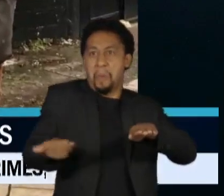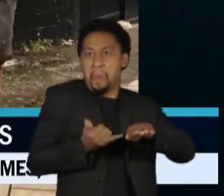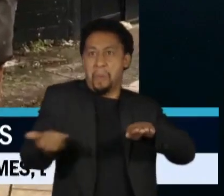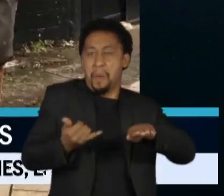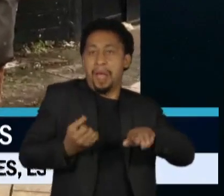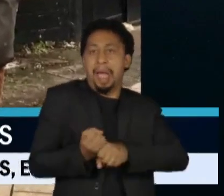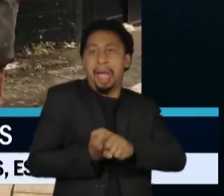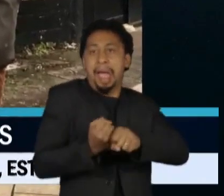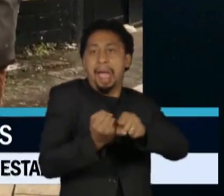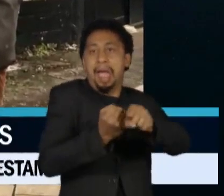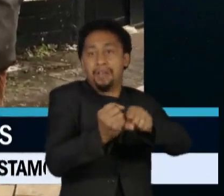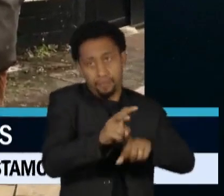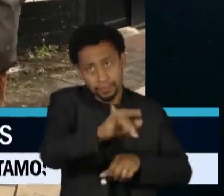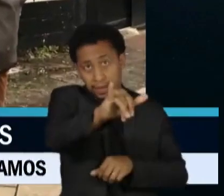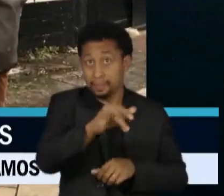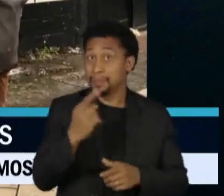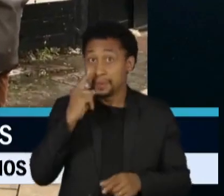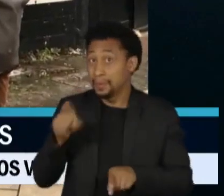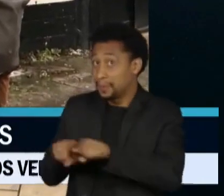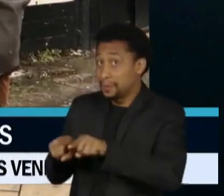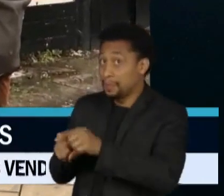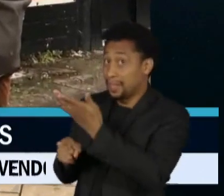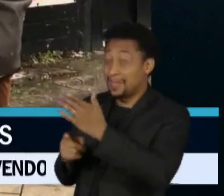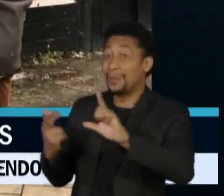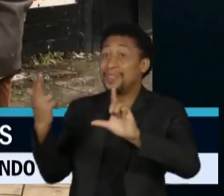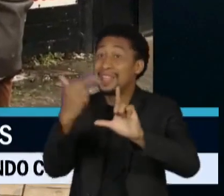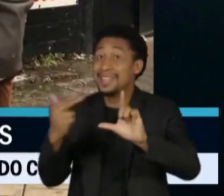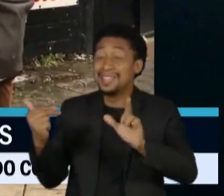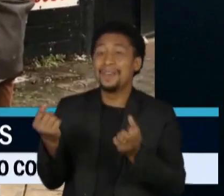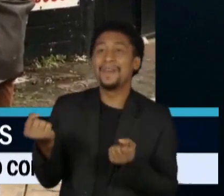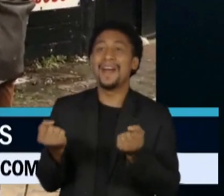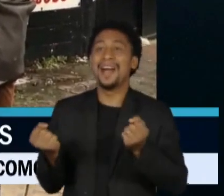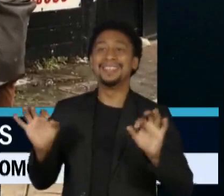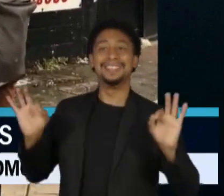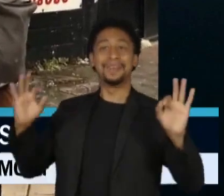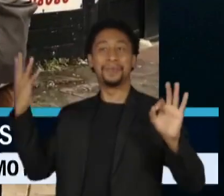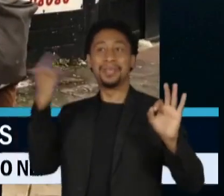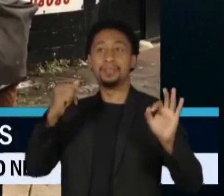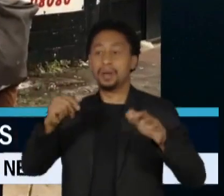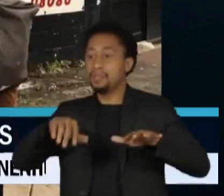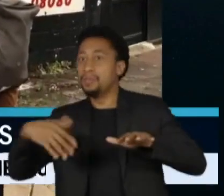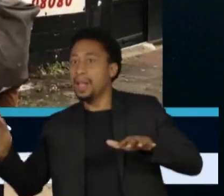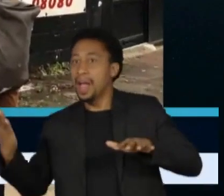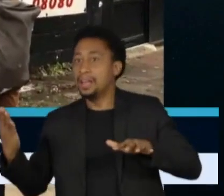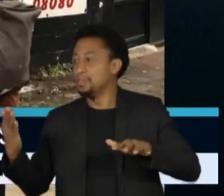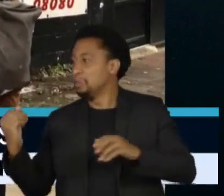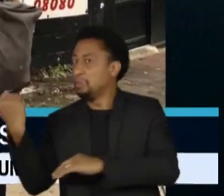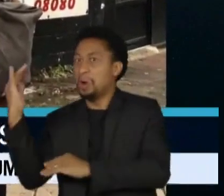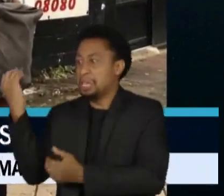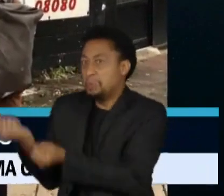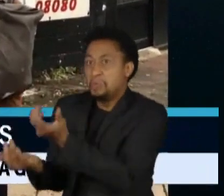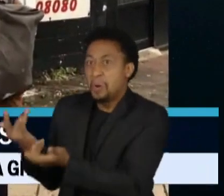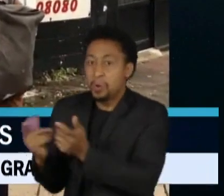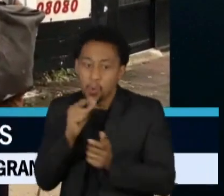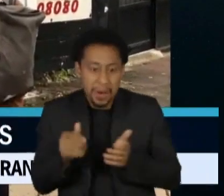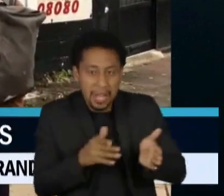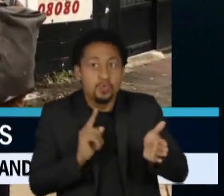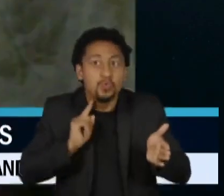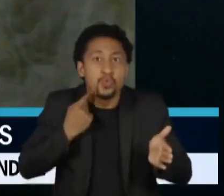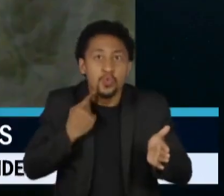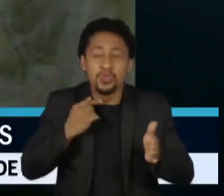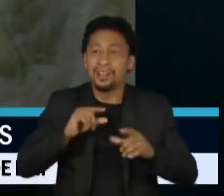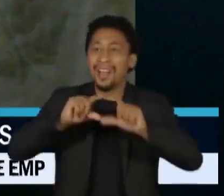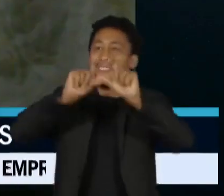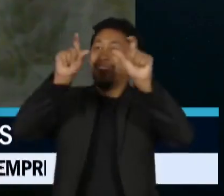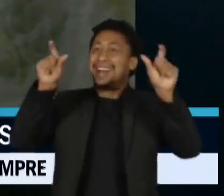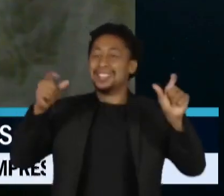Inglaterra, um veículo segue no meio de um desenho com rios contaminados e florestas em chamas. Com a frase, vamos arruinar tudo.